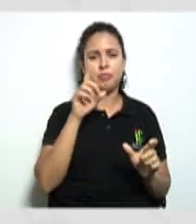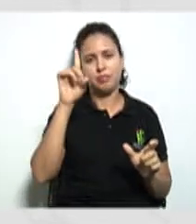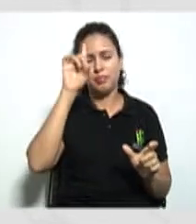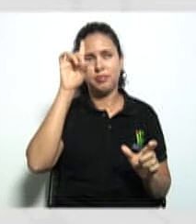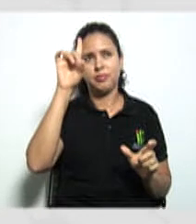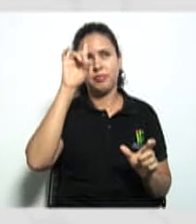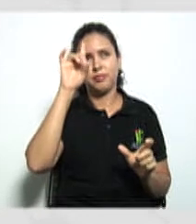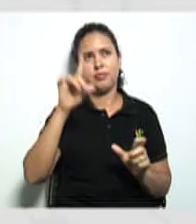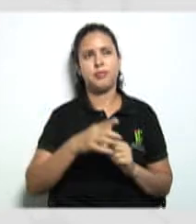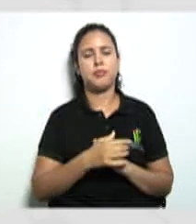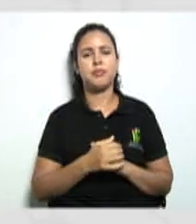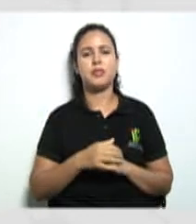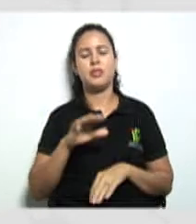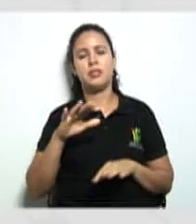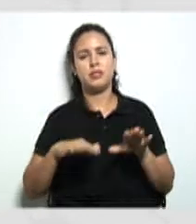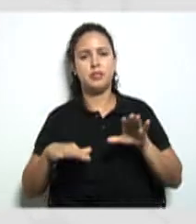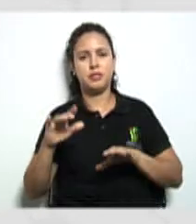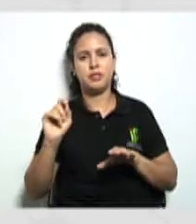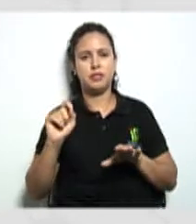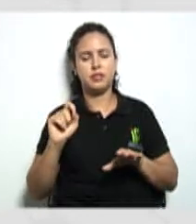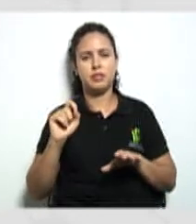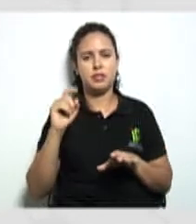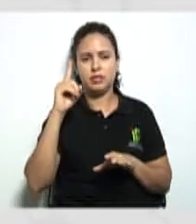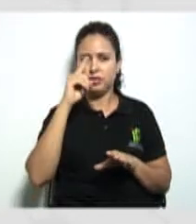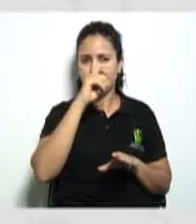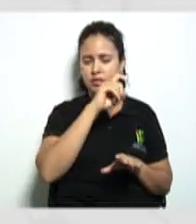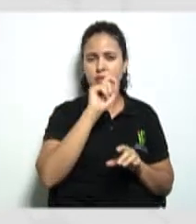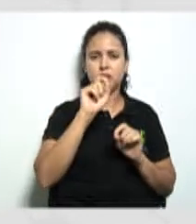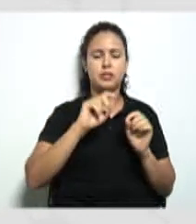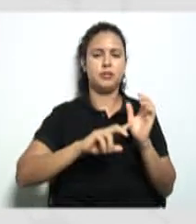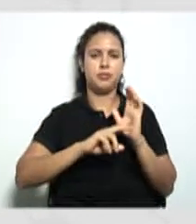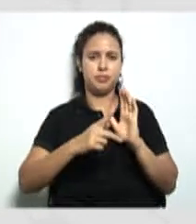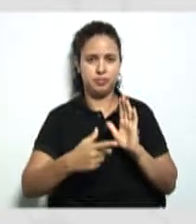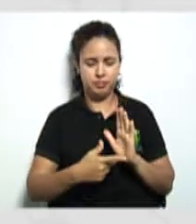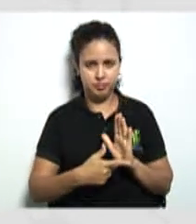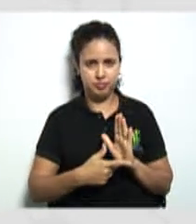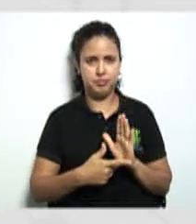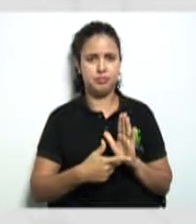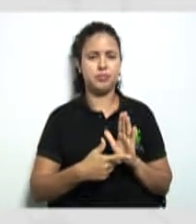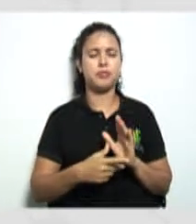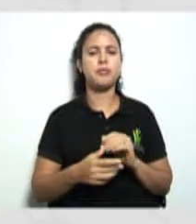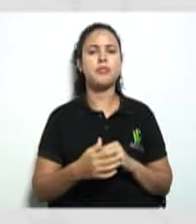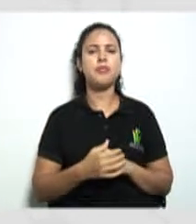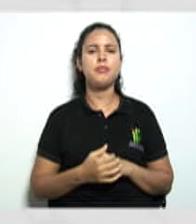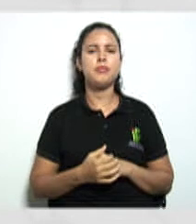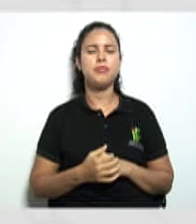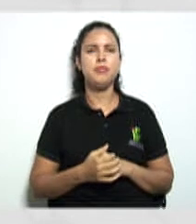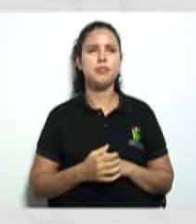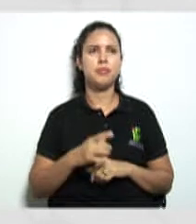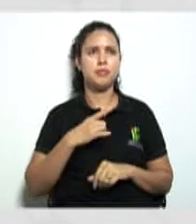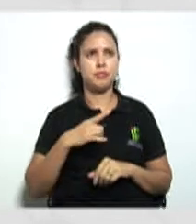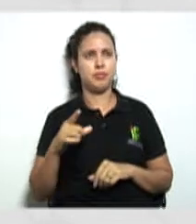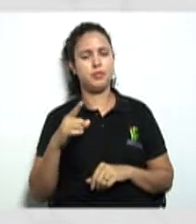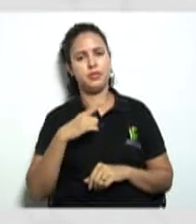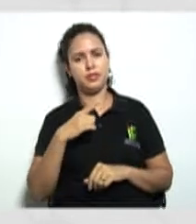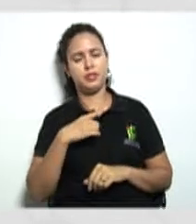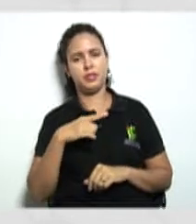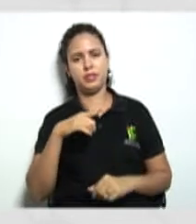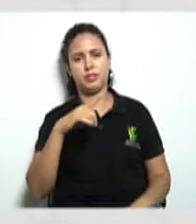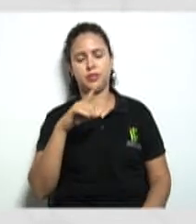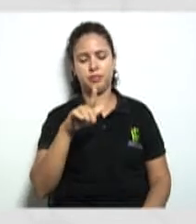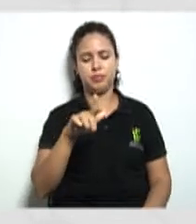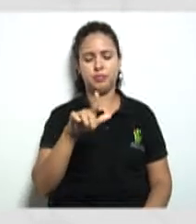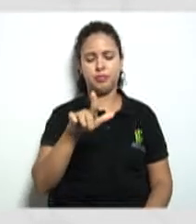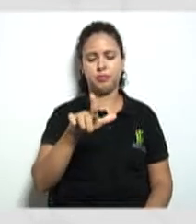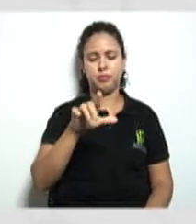e aí a gente acaba as vezes tendo algumas dificuldades de saber o que significa mas então está aí no nosso colossário no final dos slides